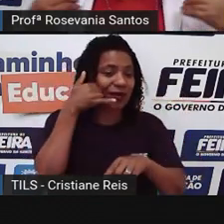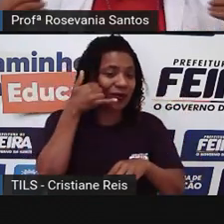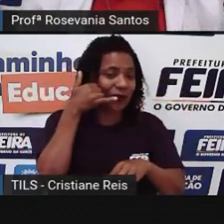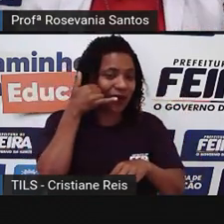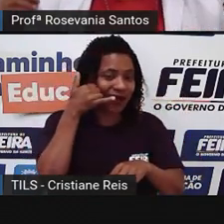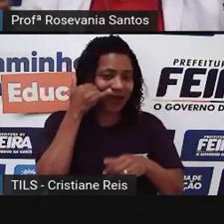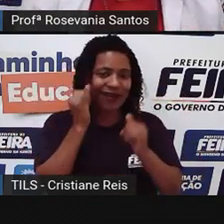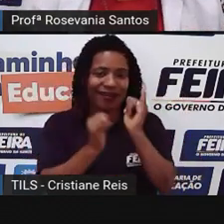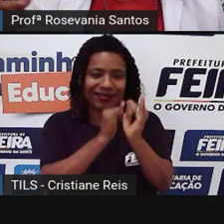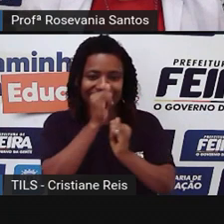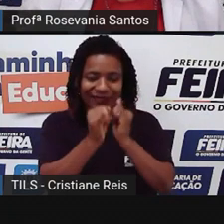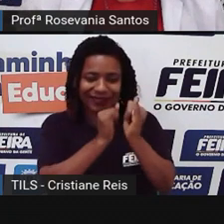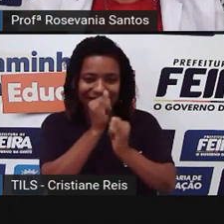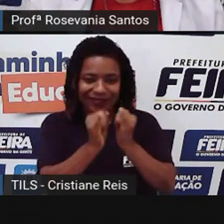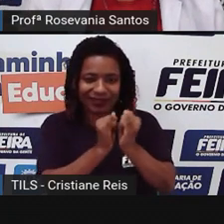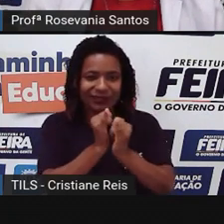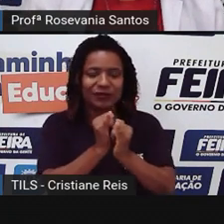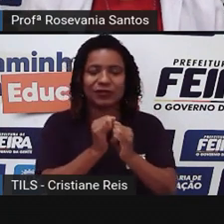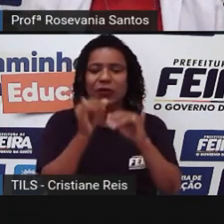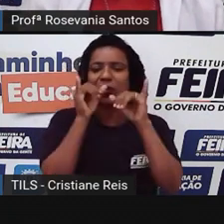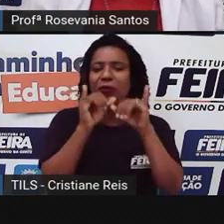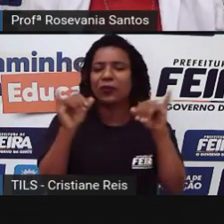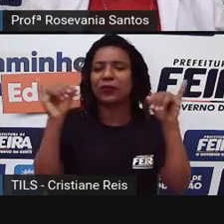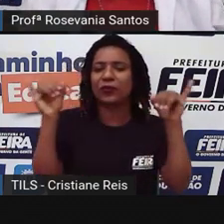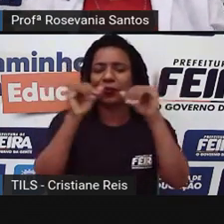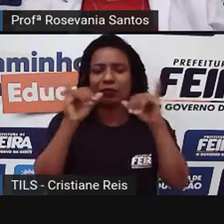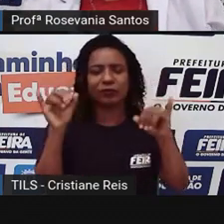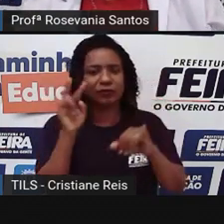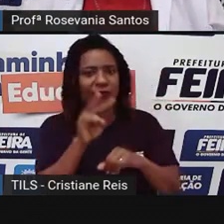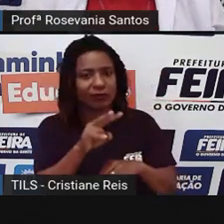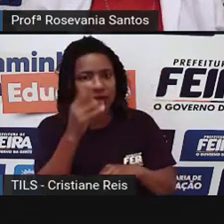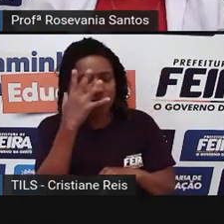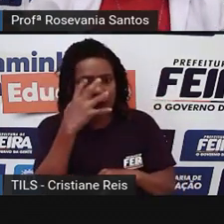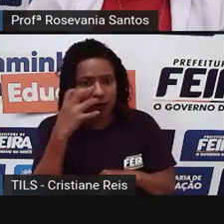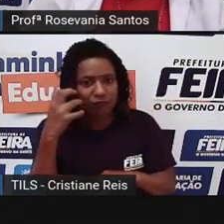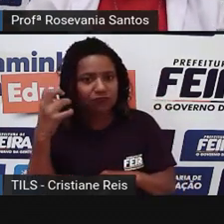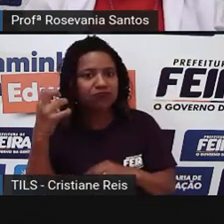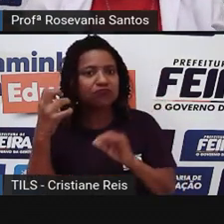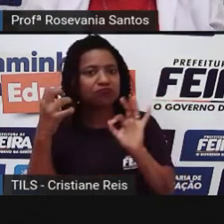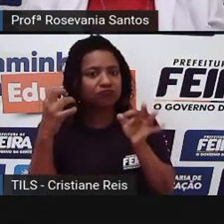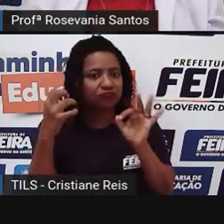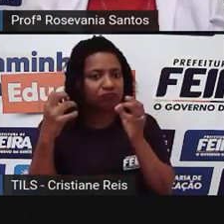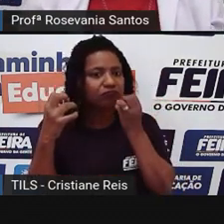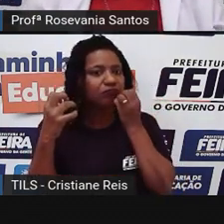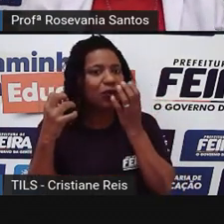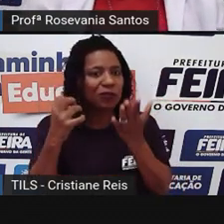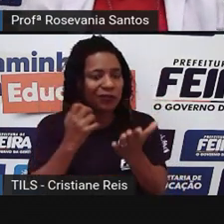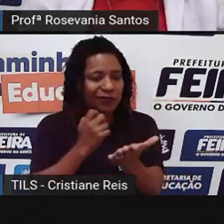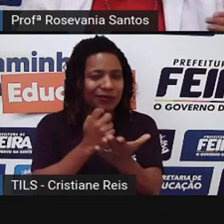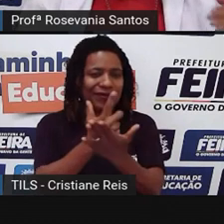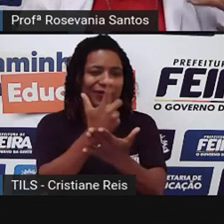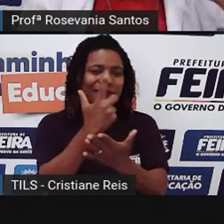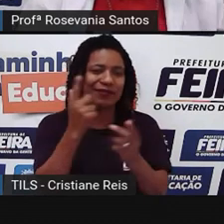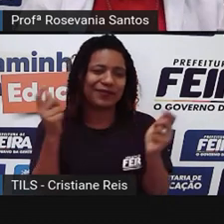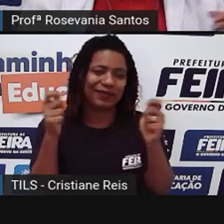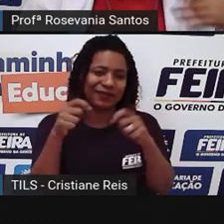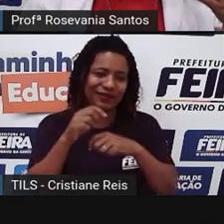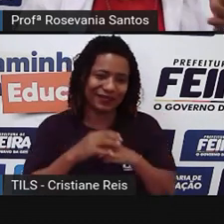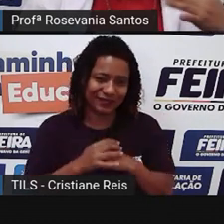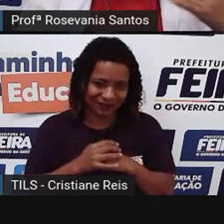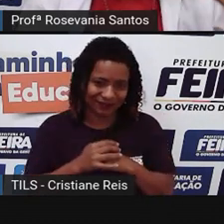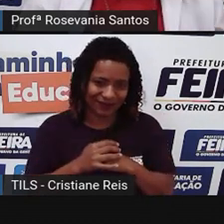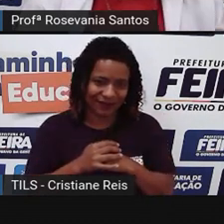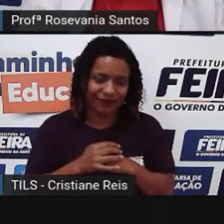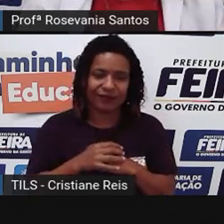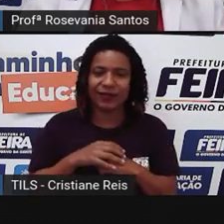É claro que essa concorrência existe em tudo. Então, que oferece o melhor produto, com o melhor preço, ou quem sabe dizer que